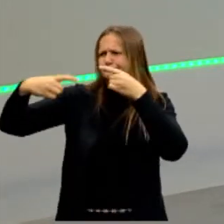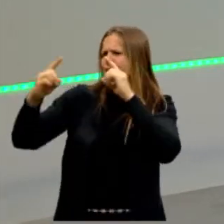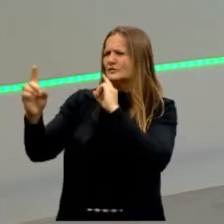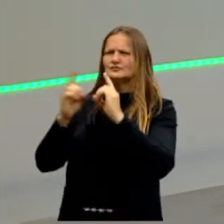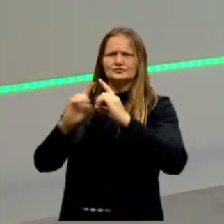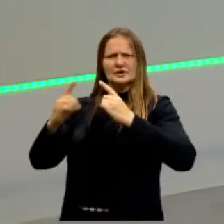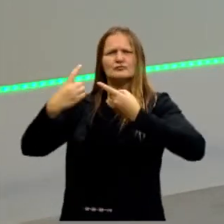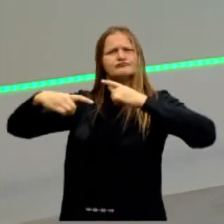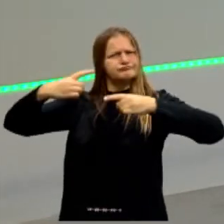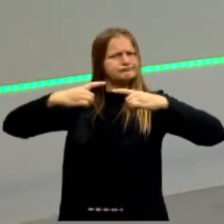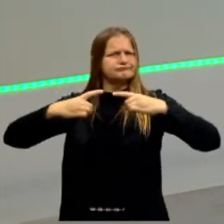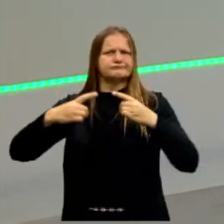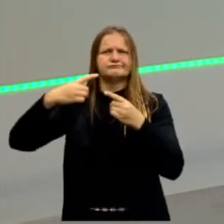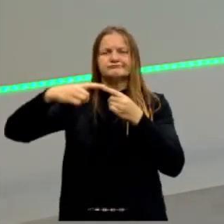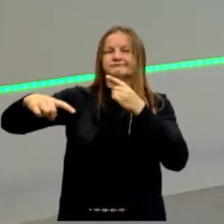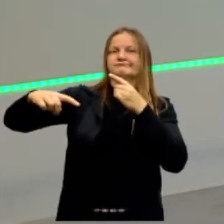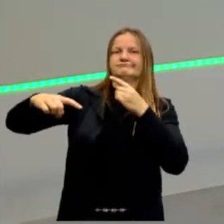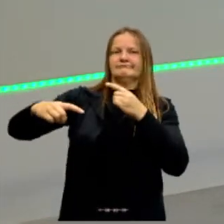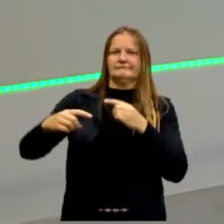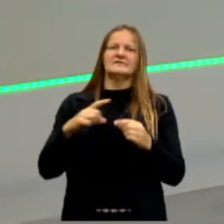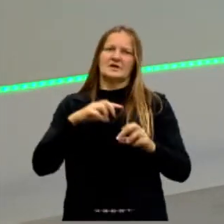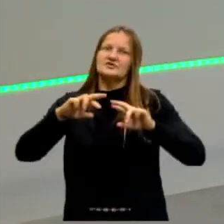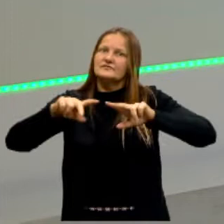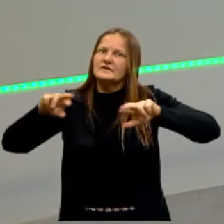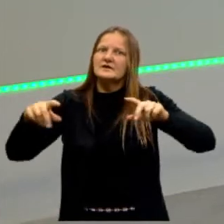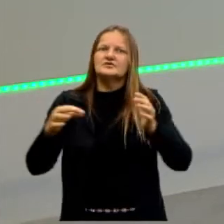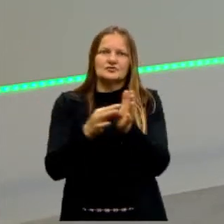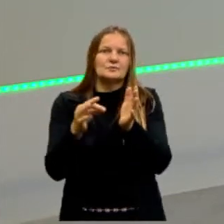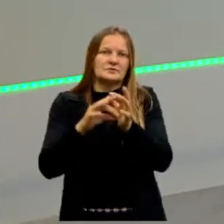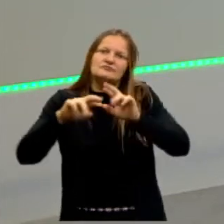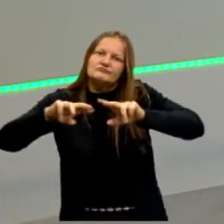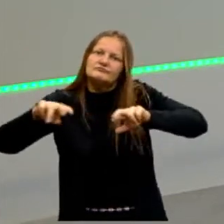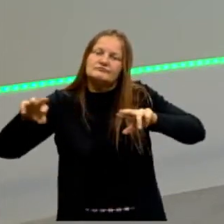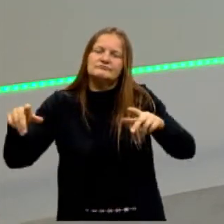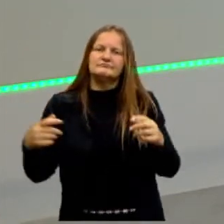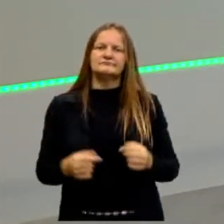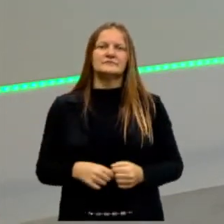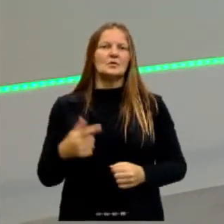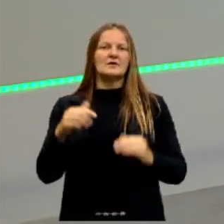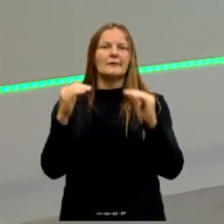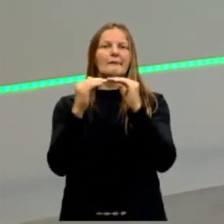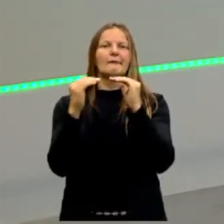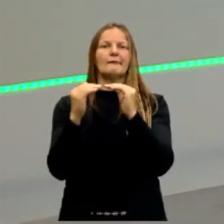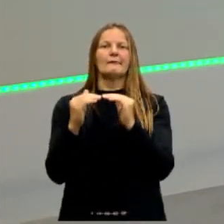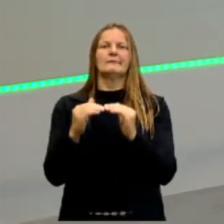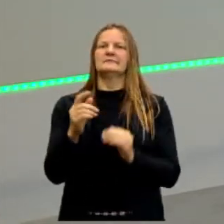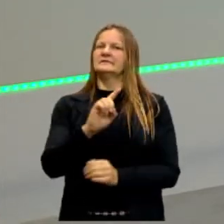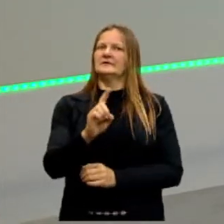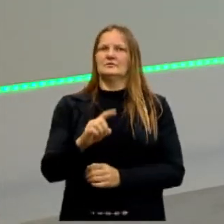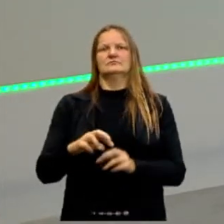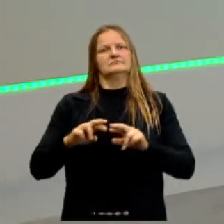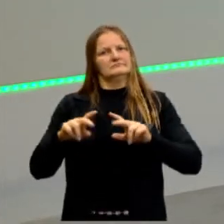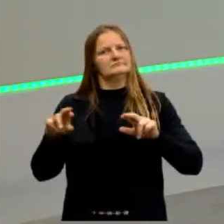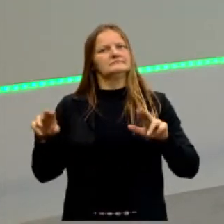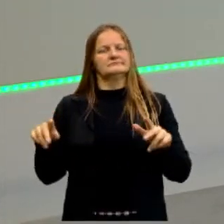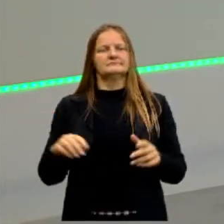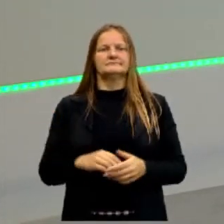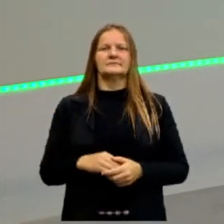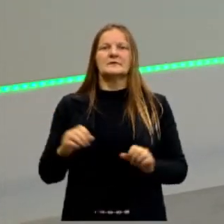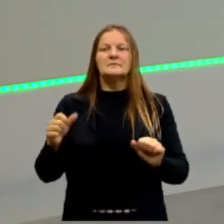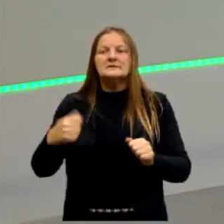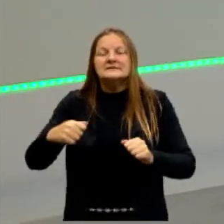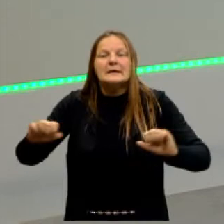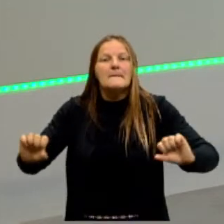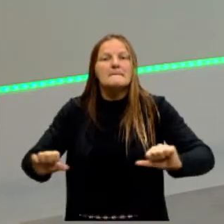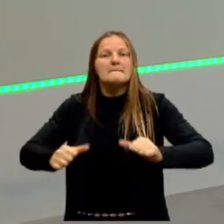pensadores. Normal isso, não quer dizer que tenham que concordar. O que nós vamos fazer é construir um pensamento, melhorar